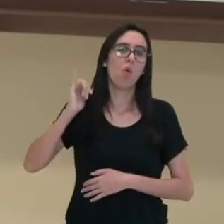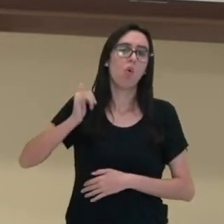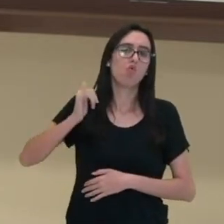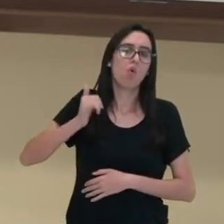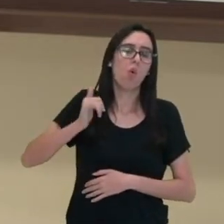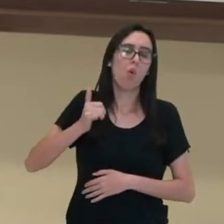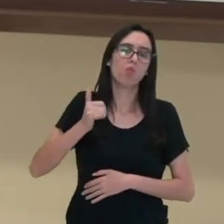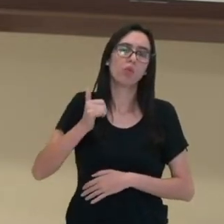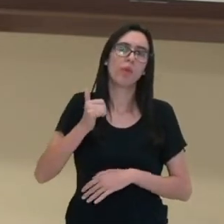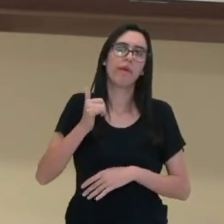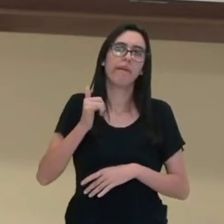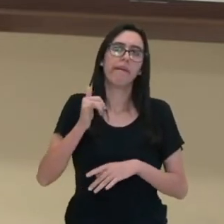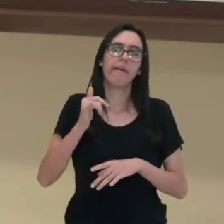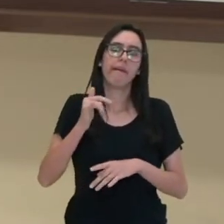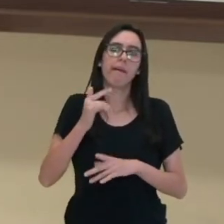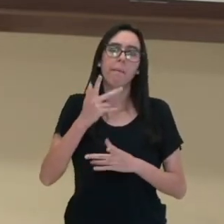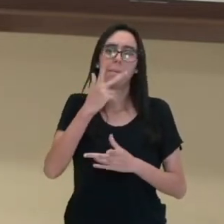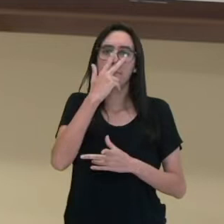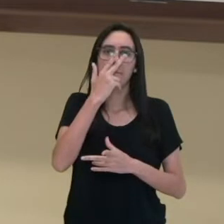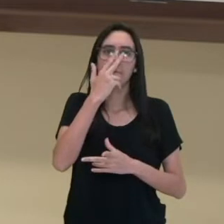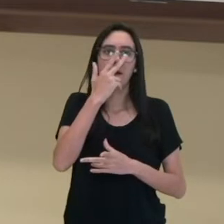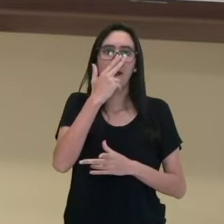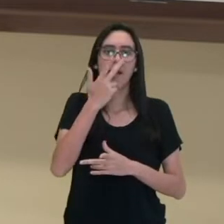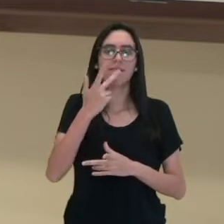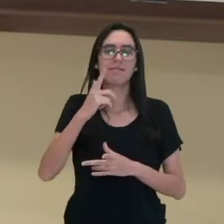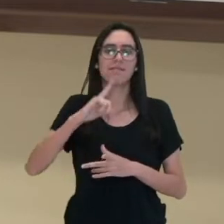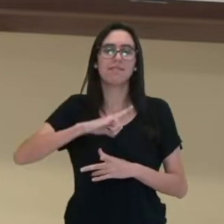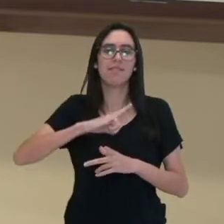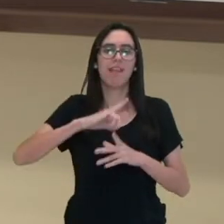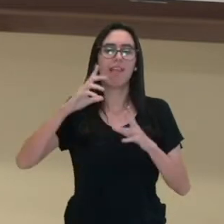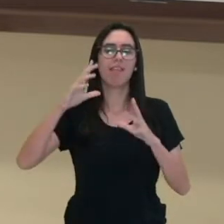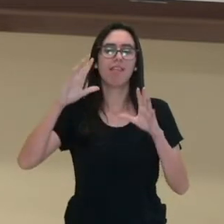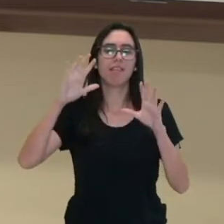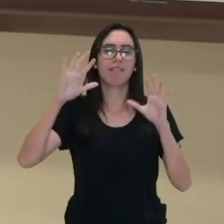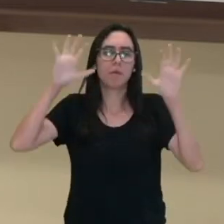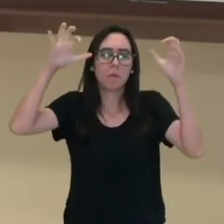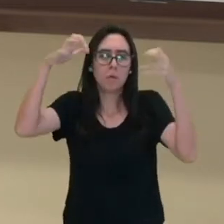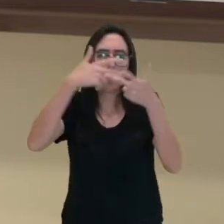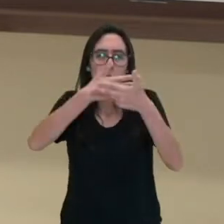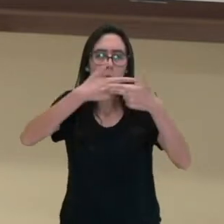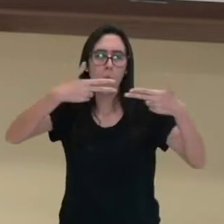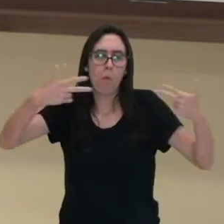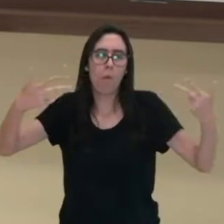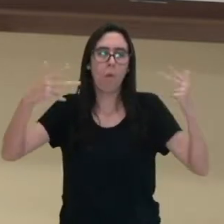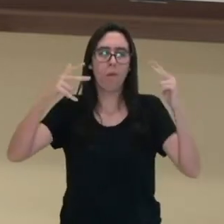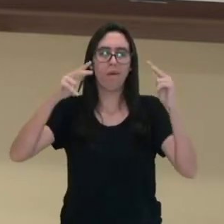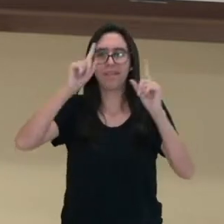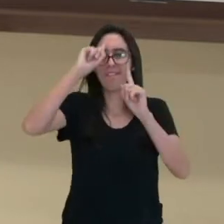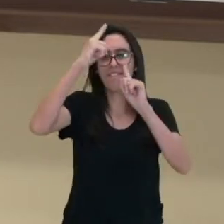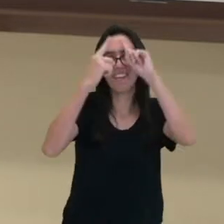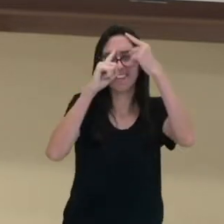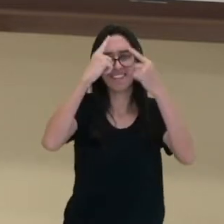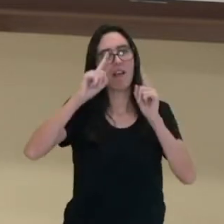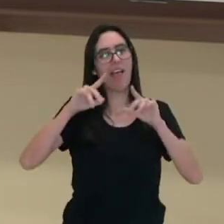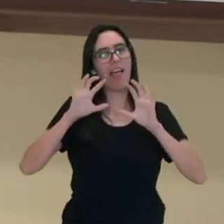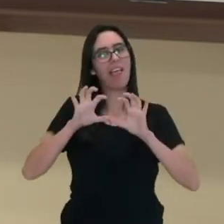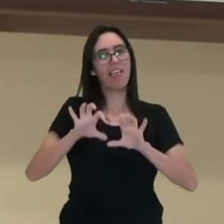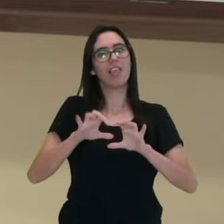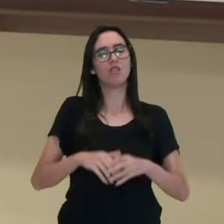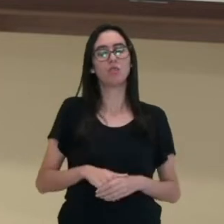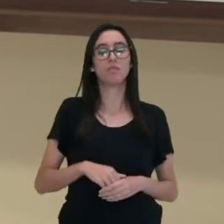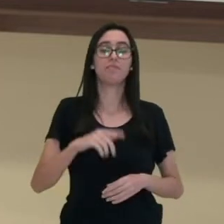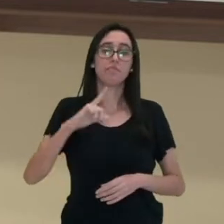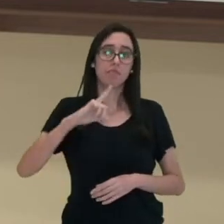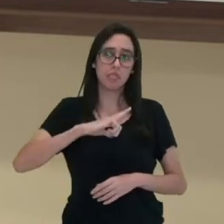sugere um pouco de misticismo, nós temos elementos míticos aí que tornam o conto bem interessante e como todos os